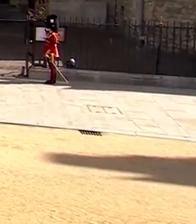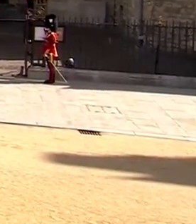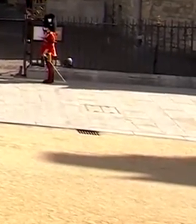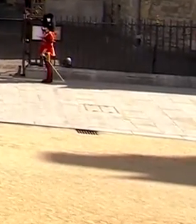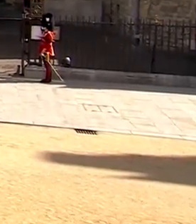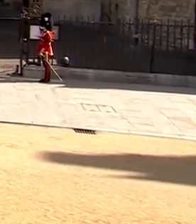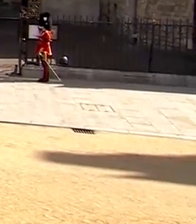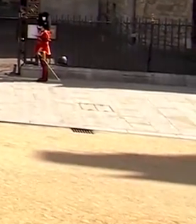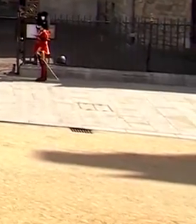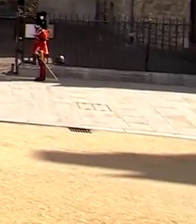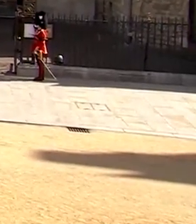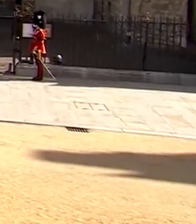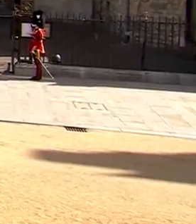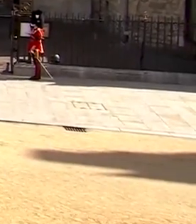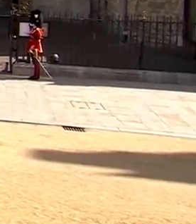Legendas Negri